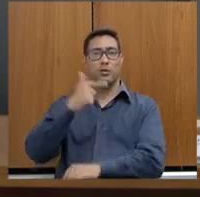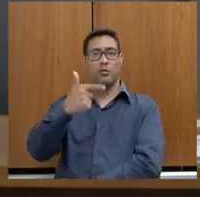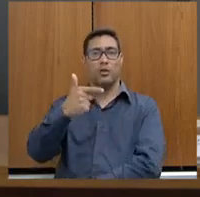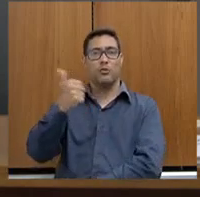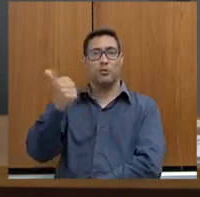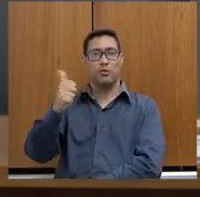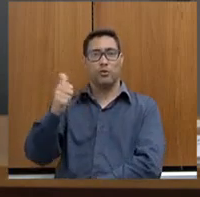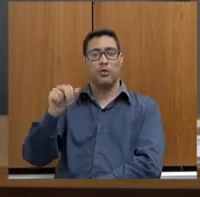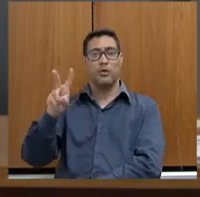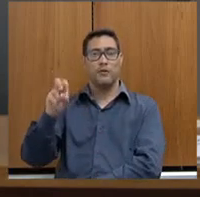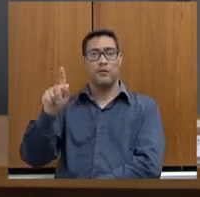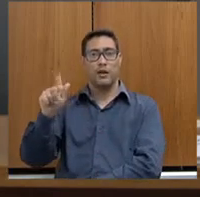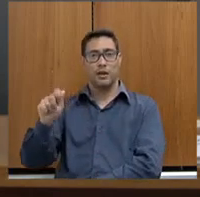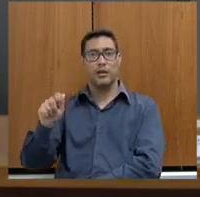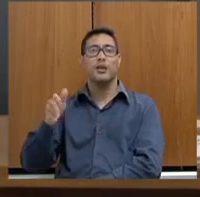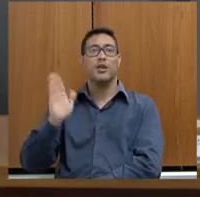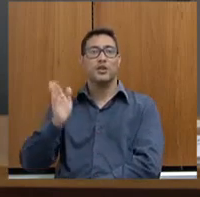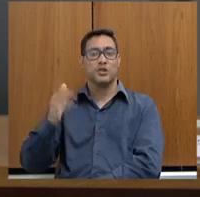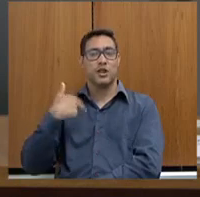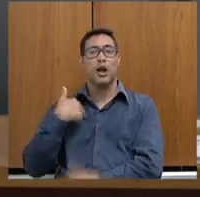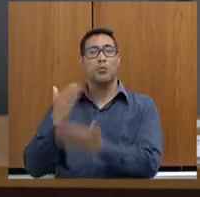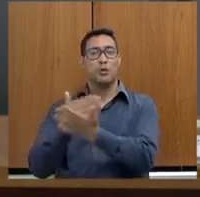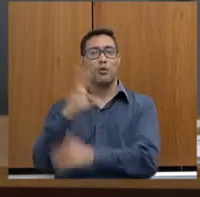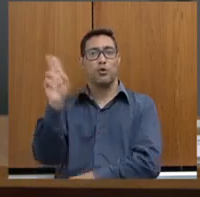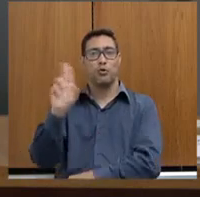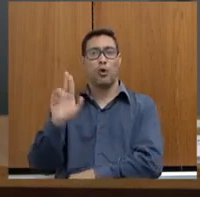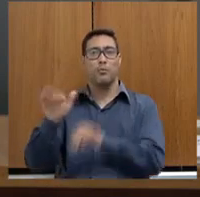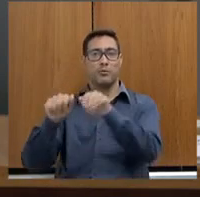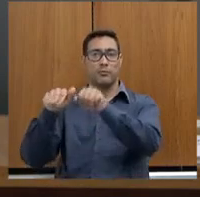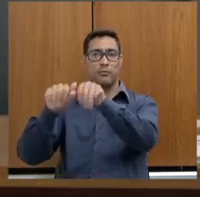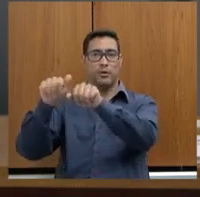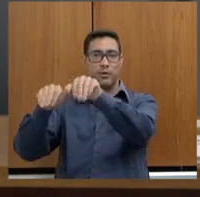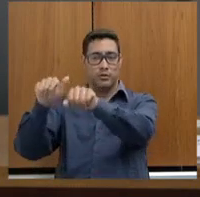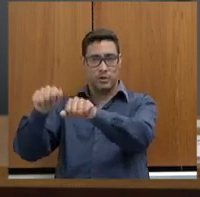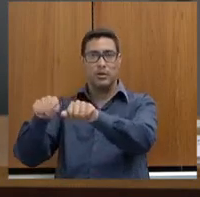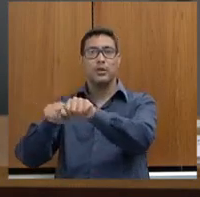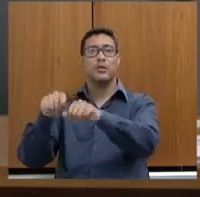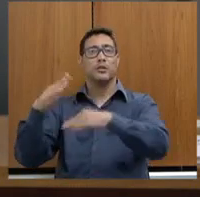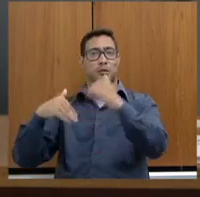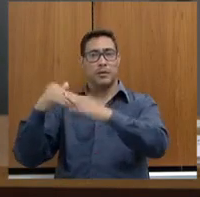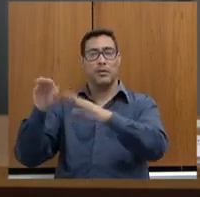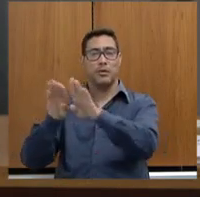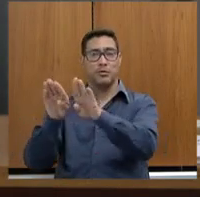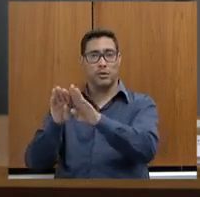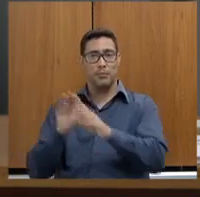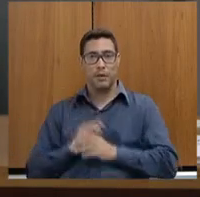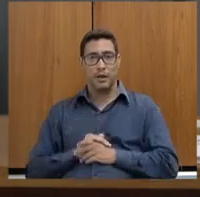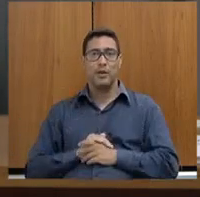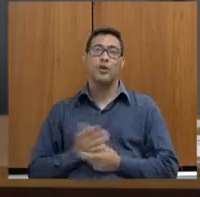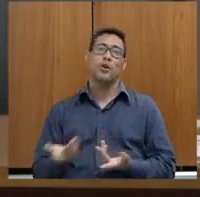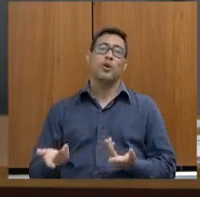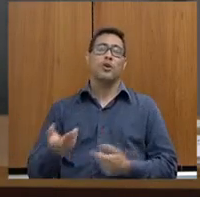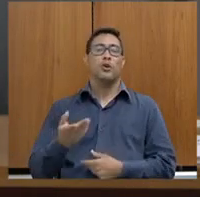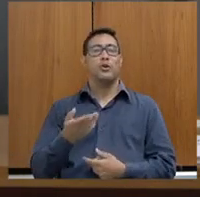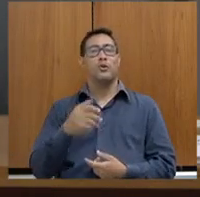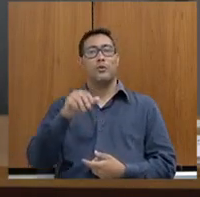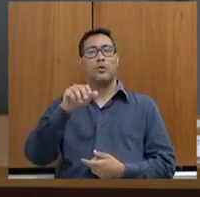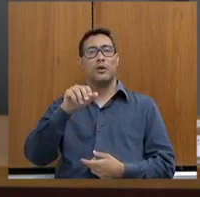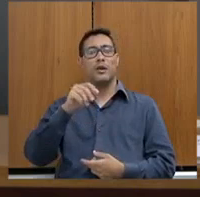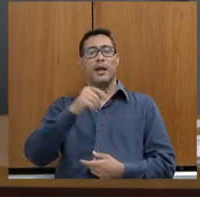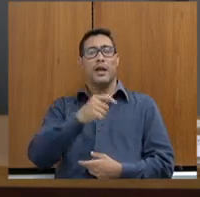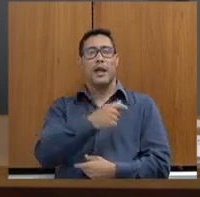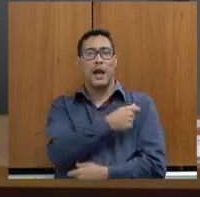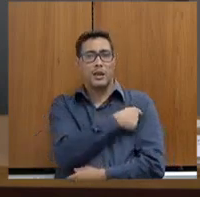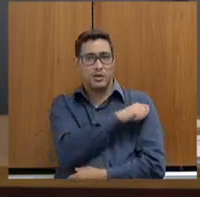vagas, já está na fase de nomeações e capacitações. O agente de segurança socioeducativo também, o edital já foi elaborado, são